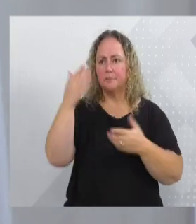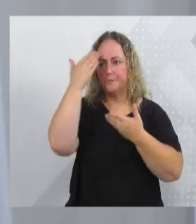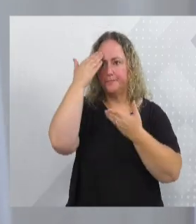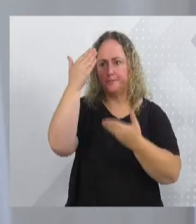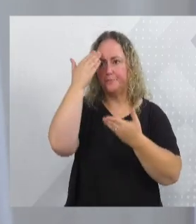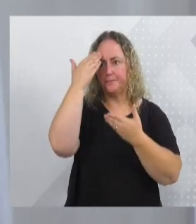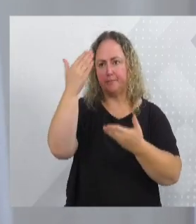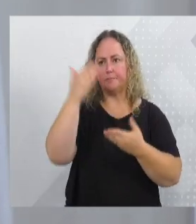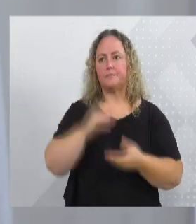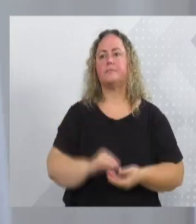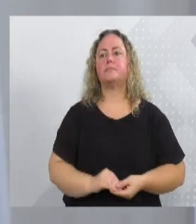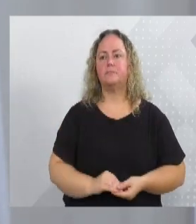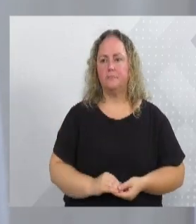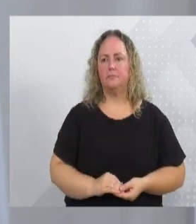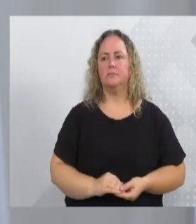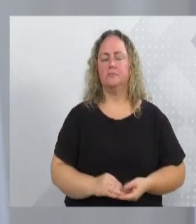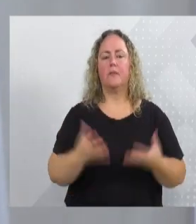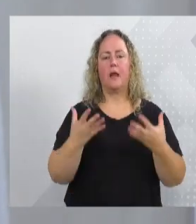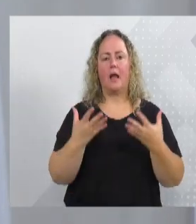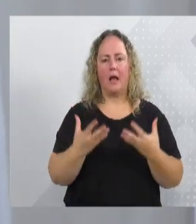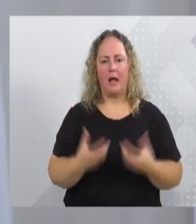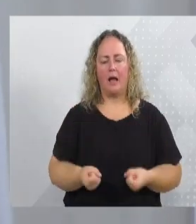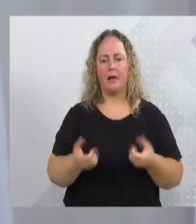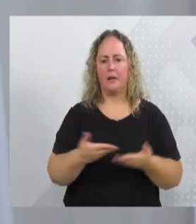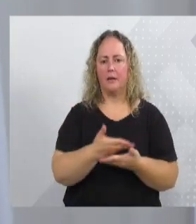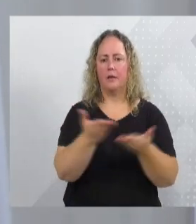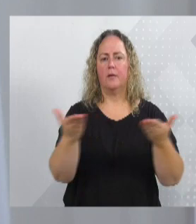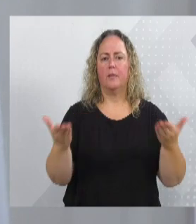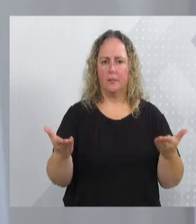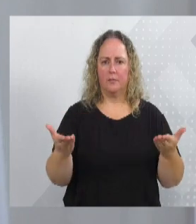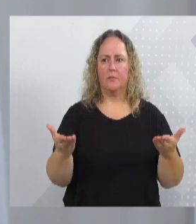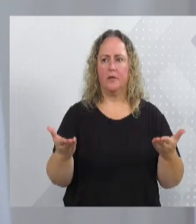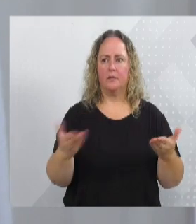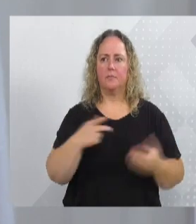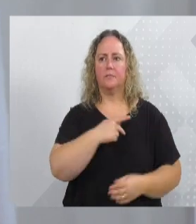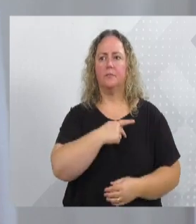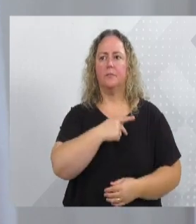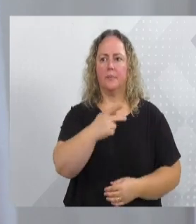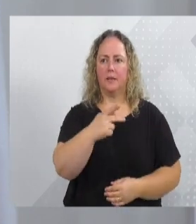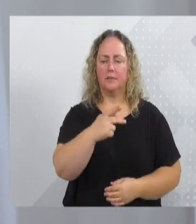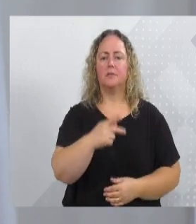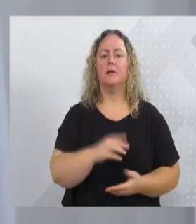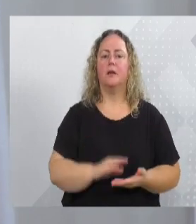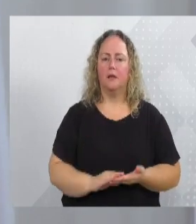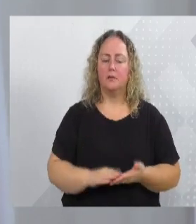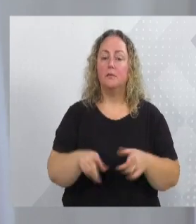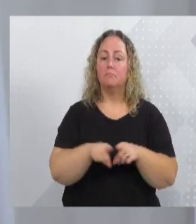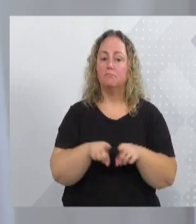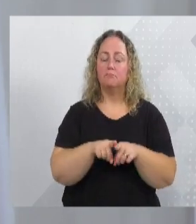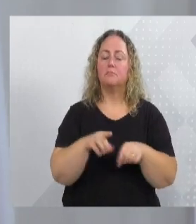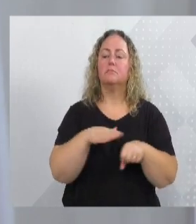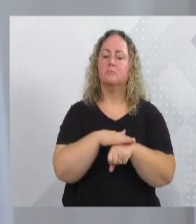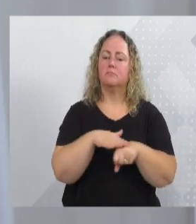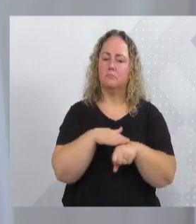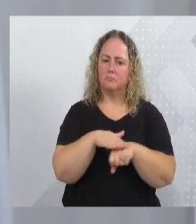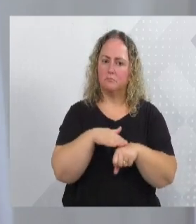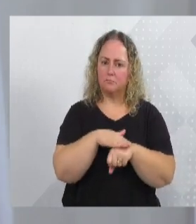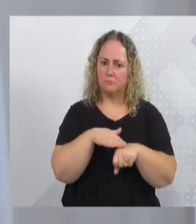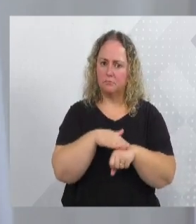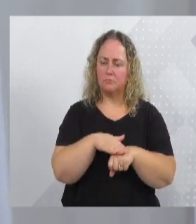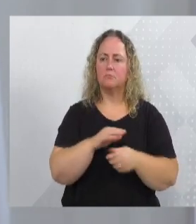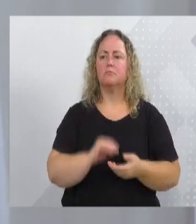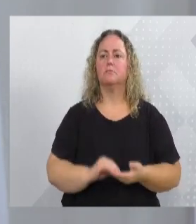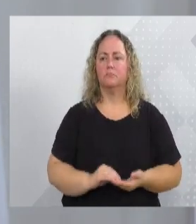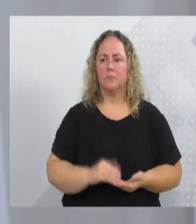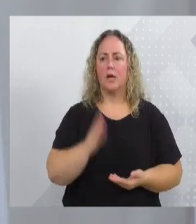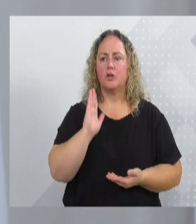o acolhimento de todos nessa casa, do presidente, que tivemos uma conversa, logo